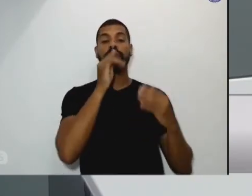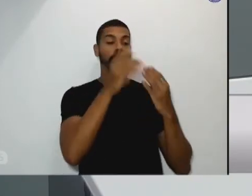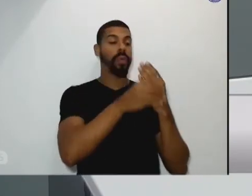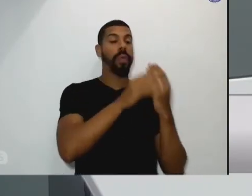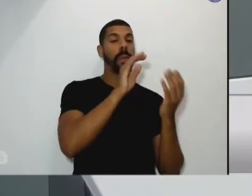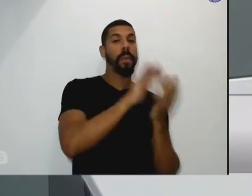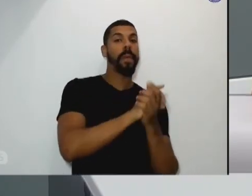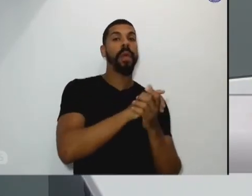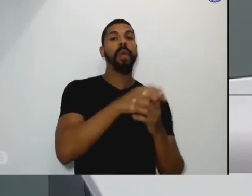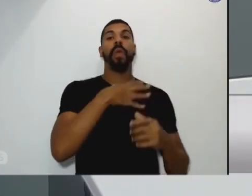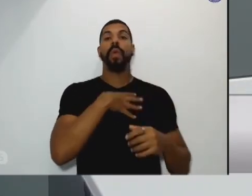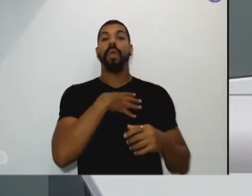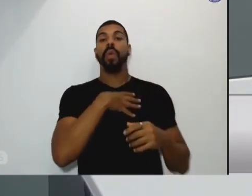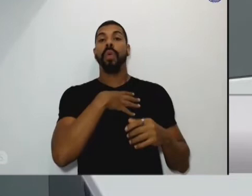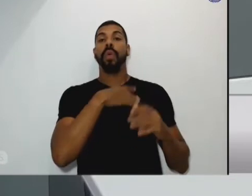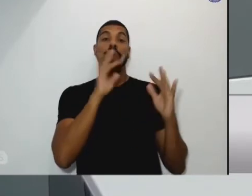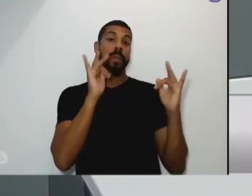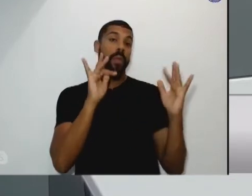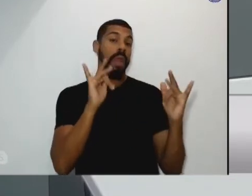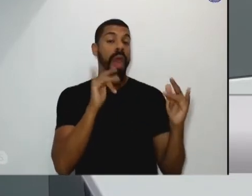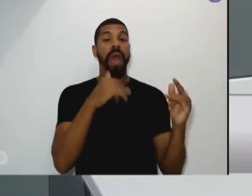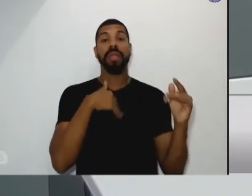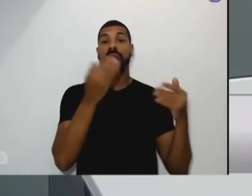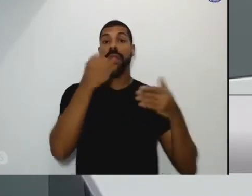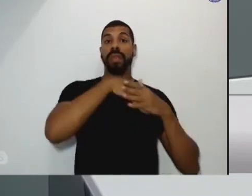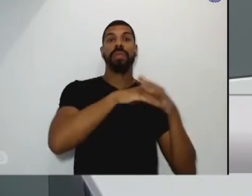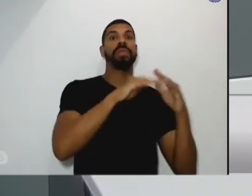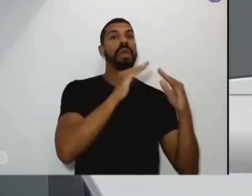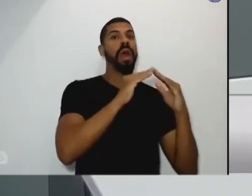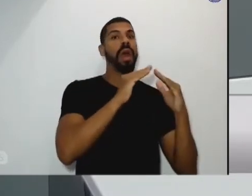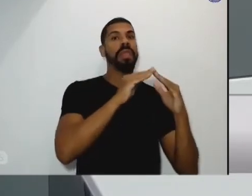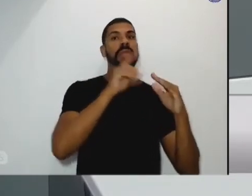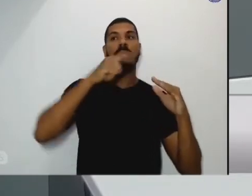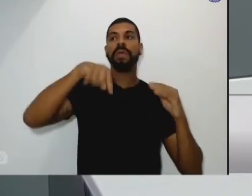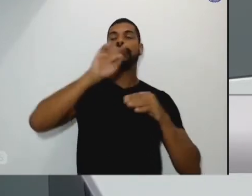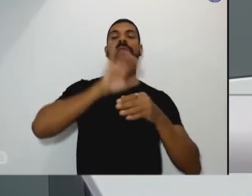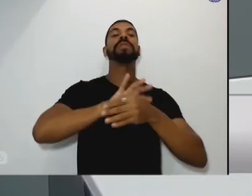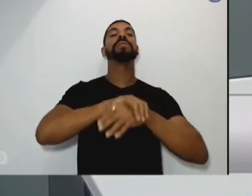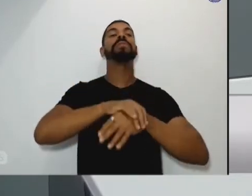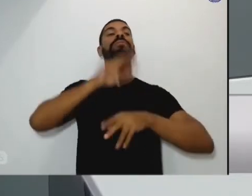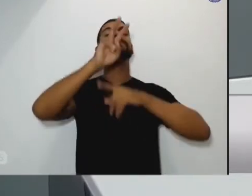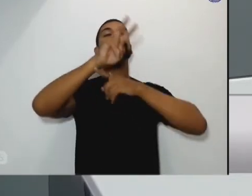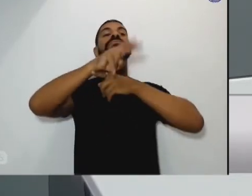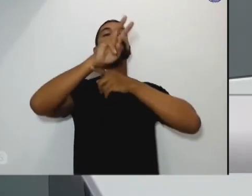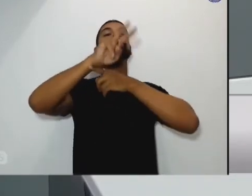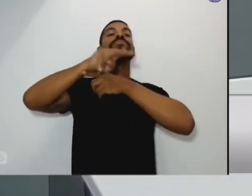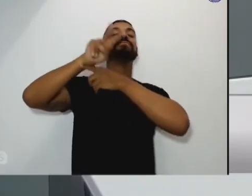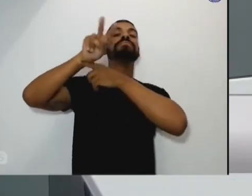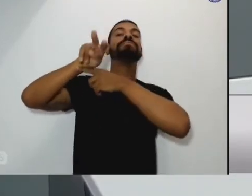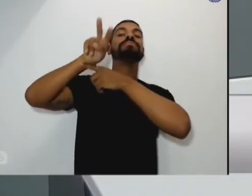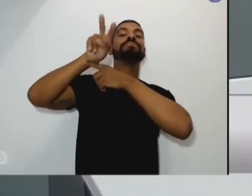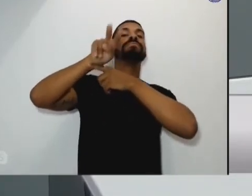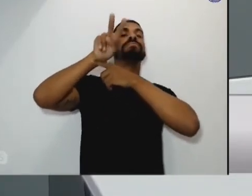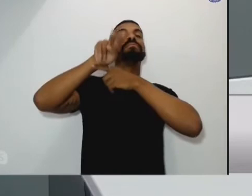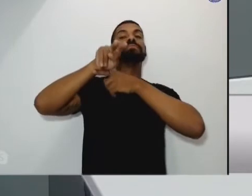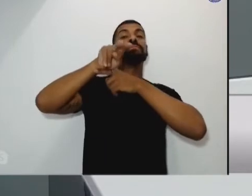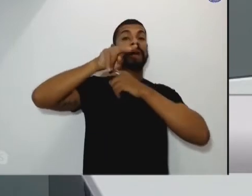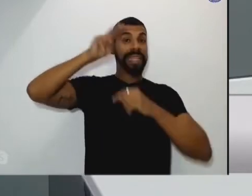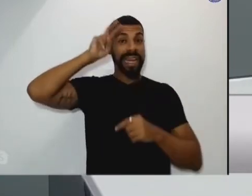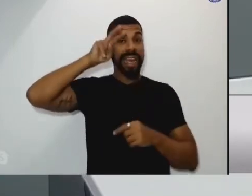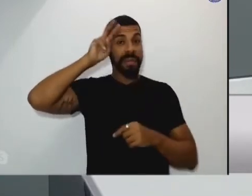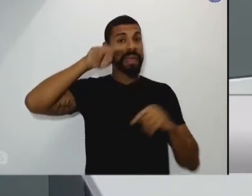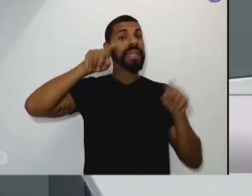esteja na casa e vocês poder fazer a ronda que é uma ação específica da patrulha e lembrar também eu quero